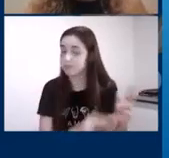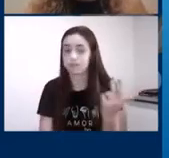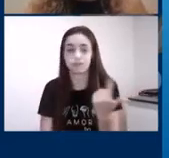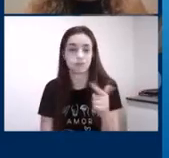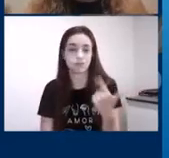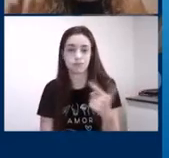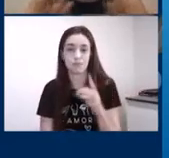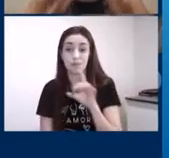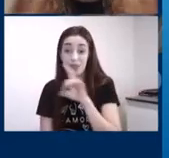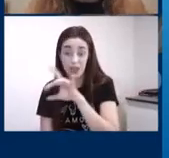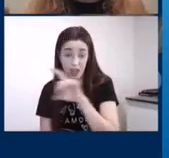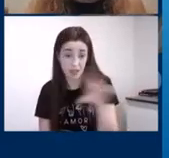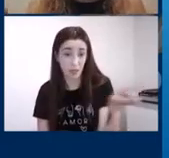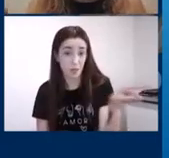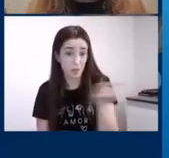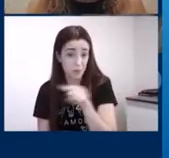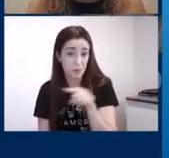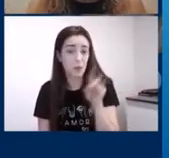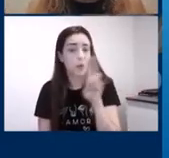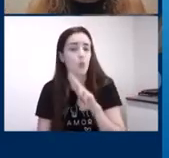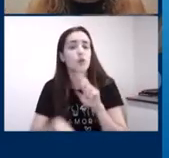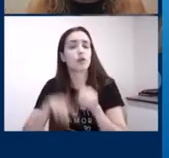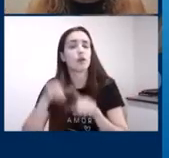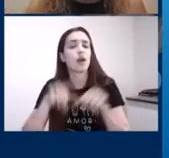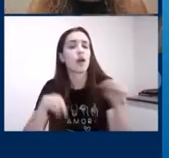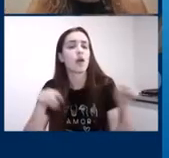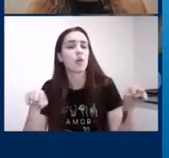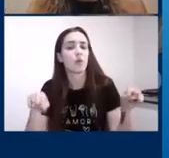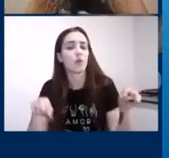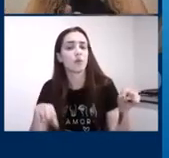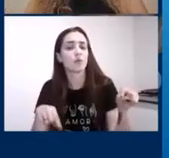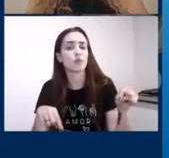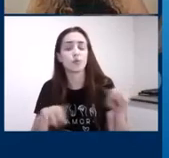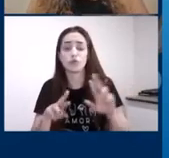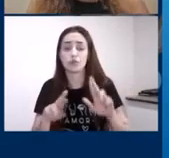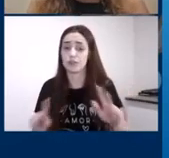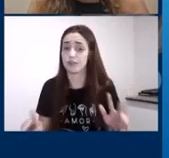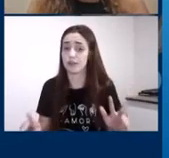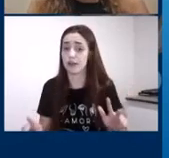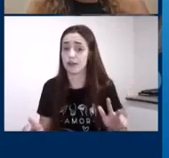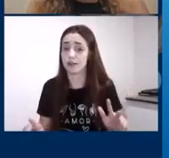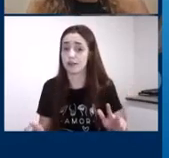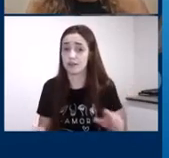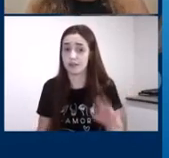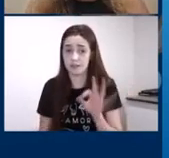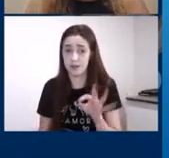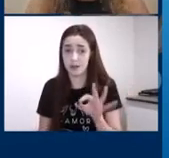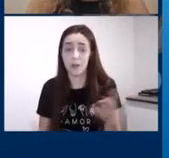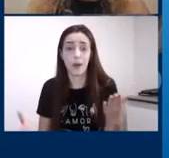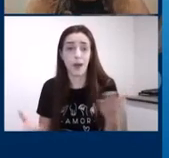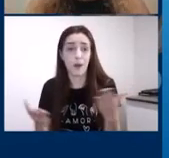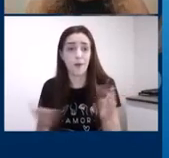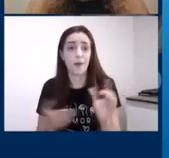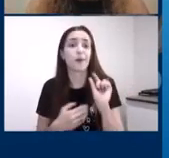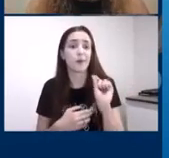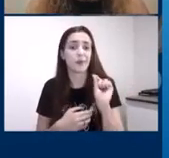vocês está utilizando de recursos sensoriais diferentes. Primeiro, para se manter acordado nessa minha aula. Não é fácil passar 40